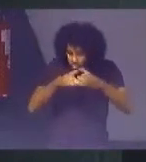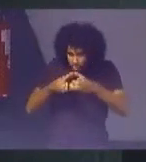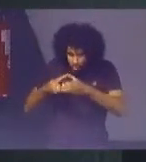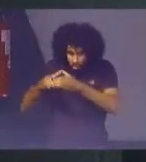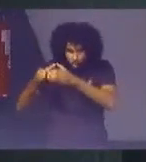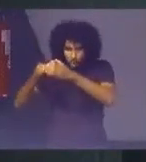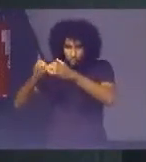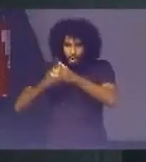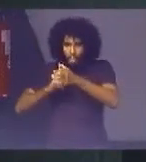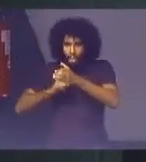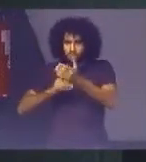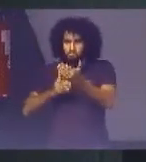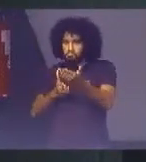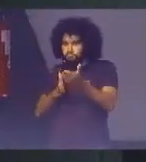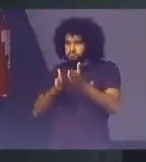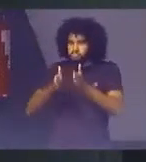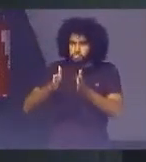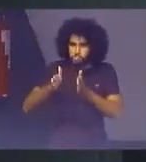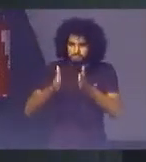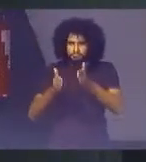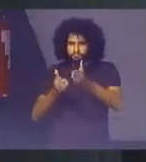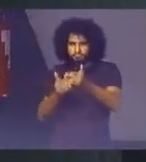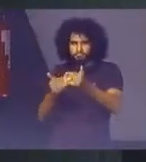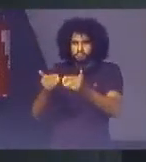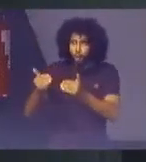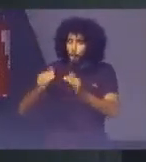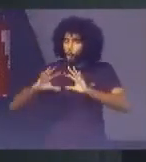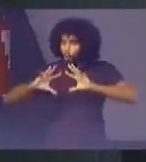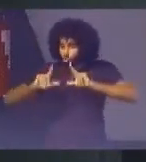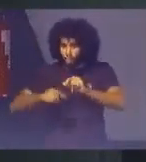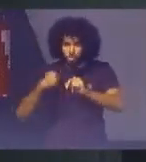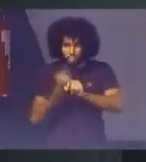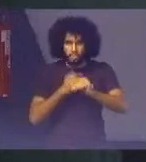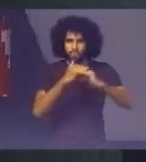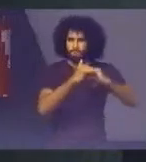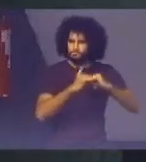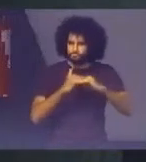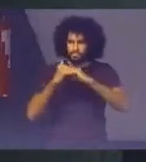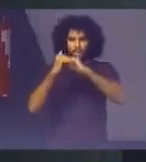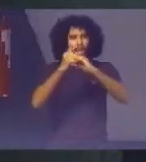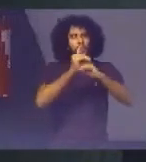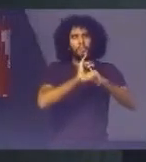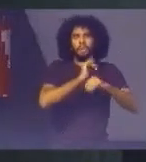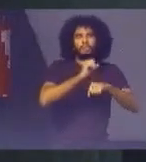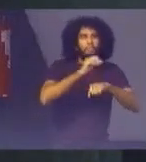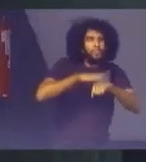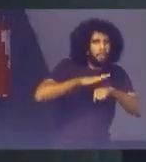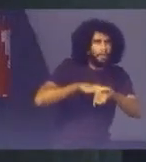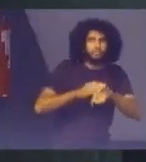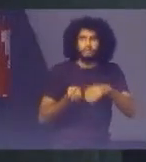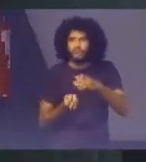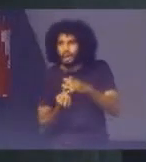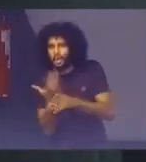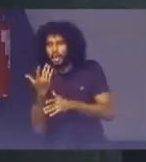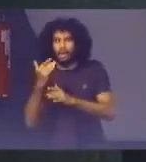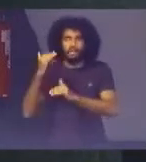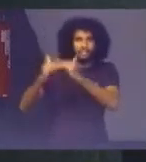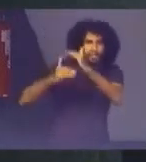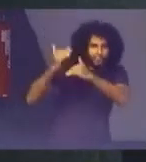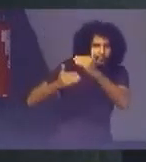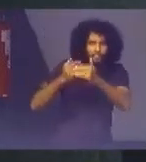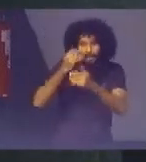Horizontal E não vertical Em que todos São iguais Na hora de criar Desenvolver E prototipar Ideias